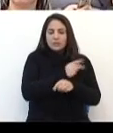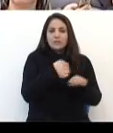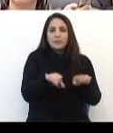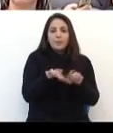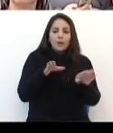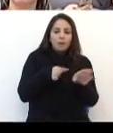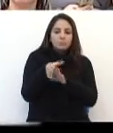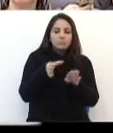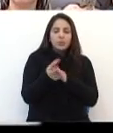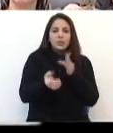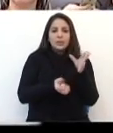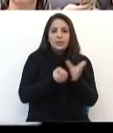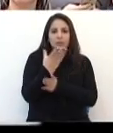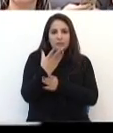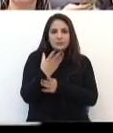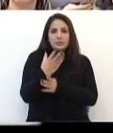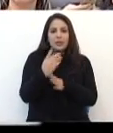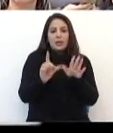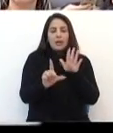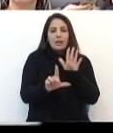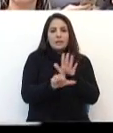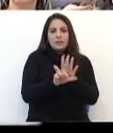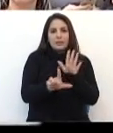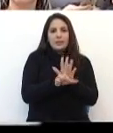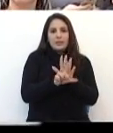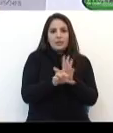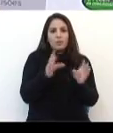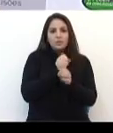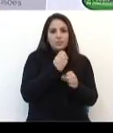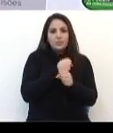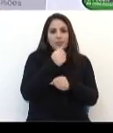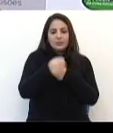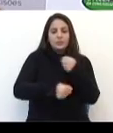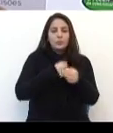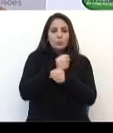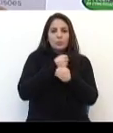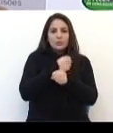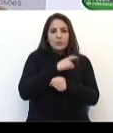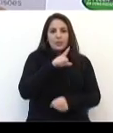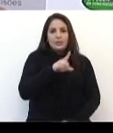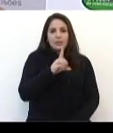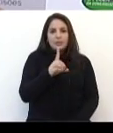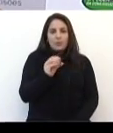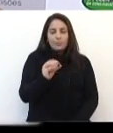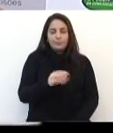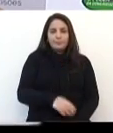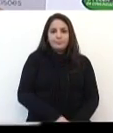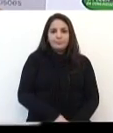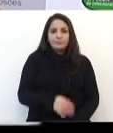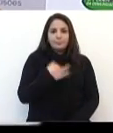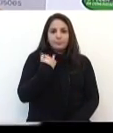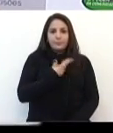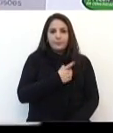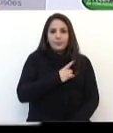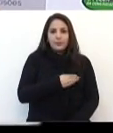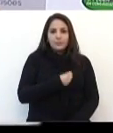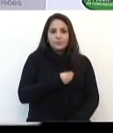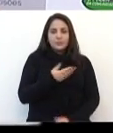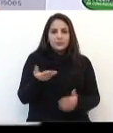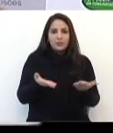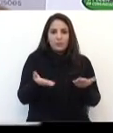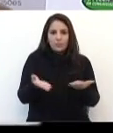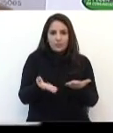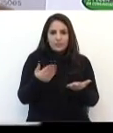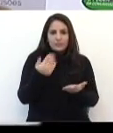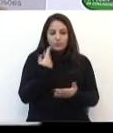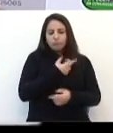orientar a elaboração da Lei Orçamentária Anual. A Lei de Diretrizes Orçamentárias, que nós temos agora na casa, estamos discutindo